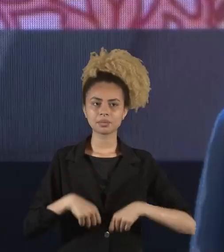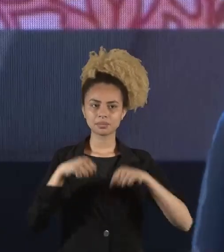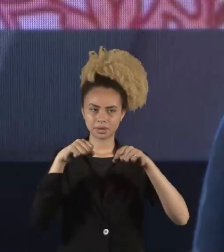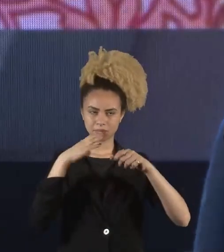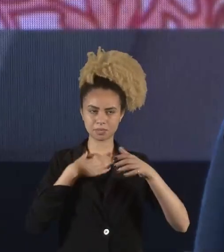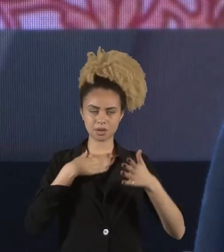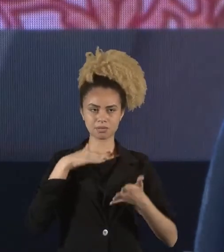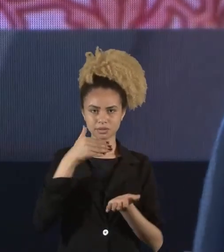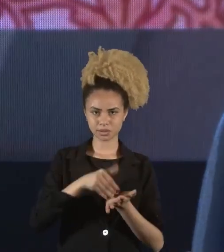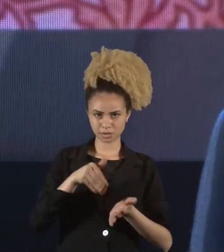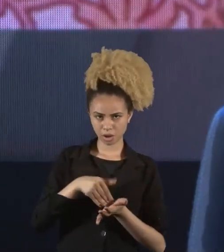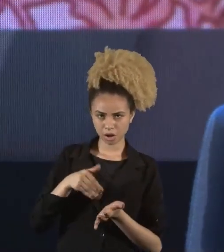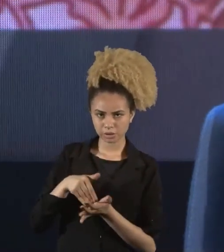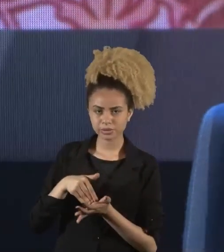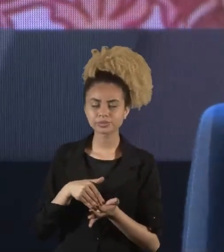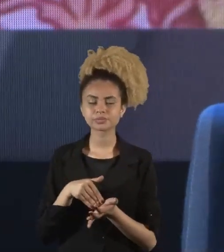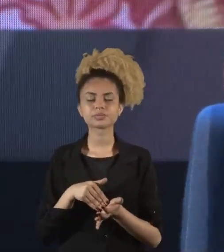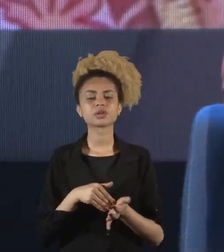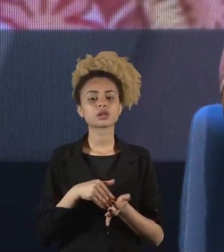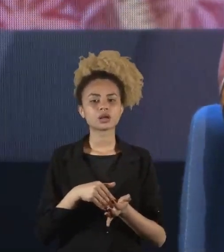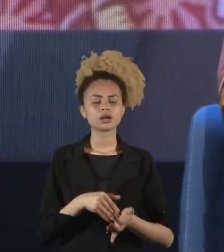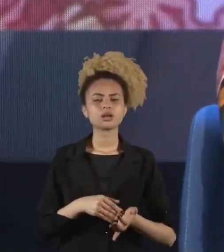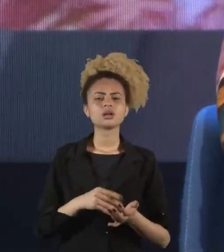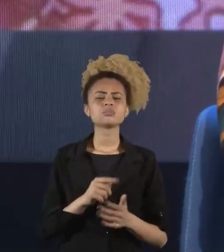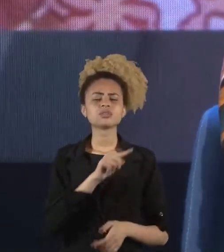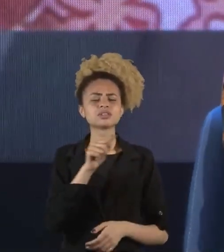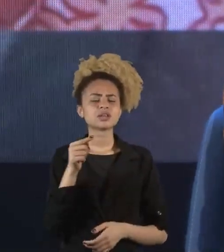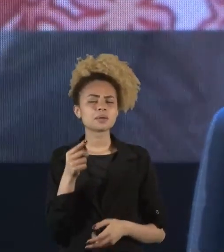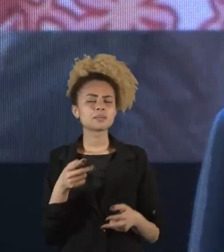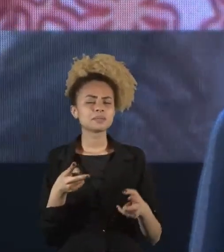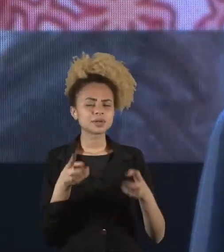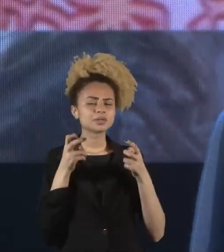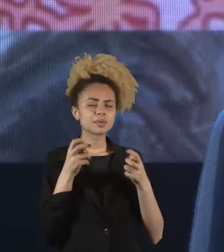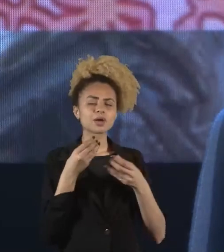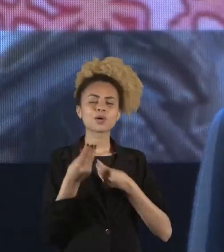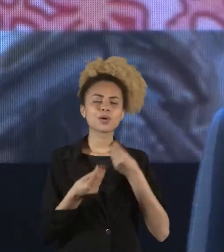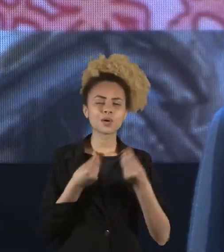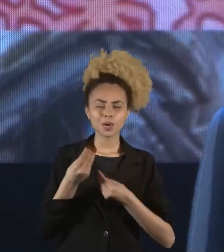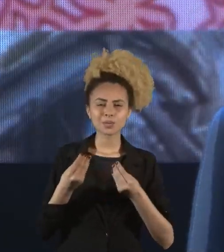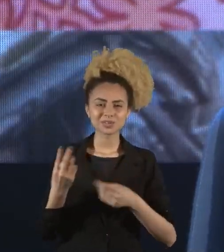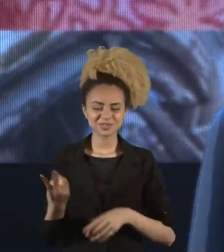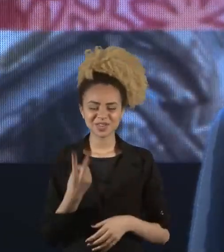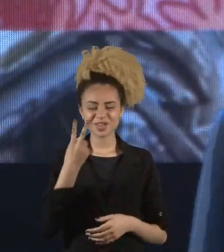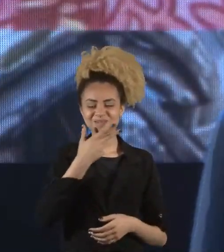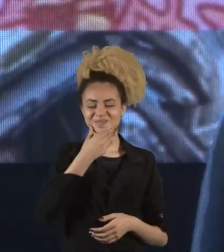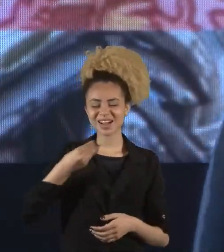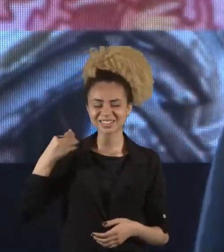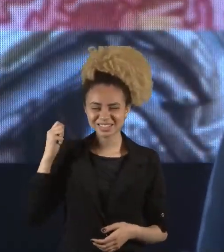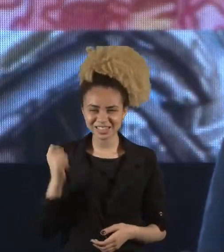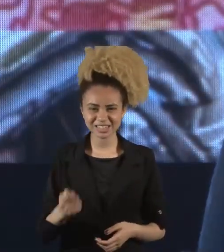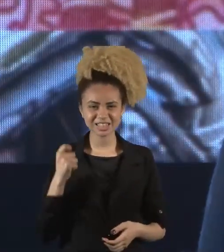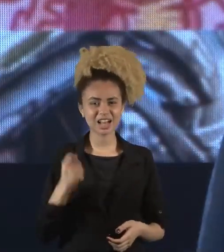e, ainda assim, para a gente ver como os valores machistas estão